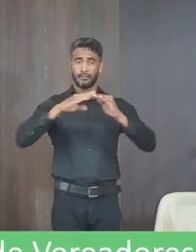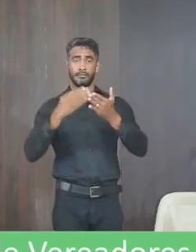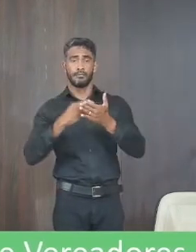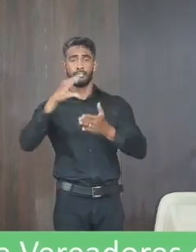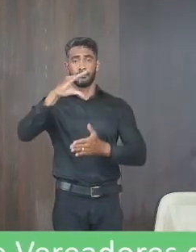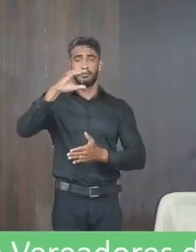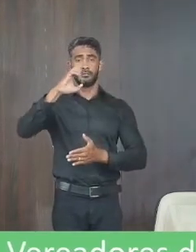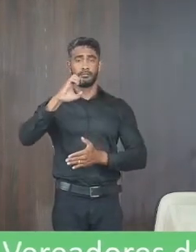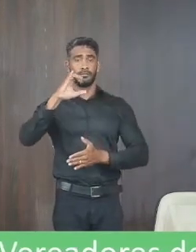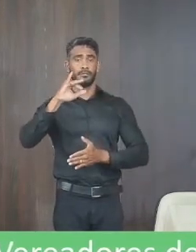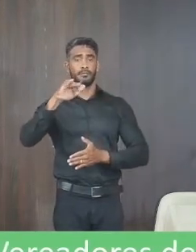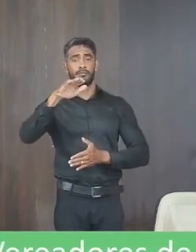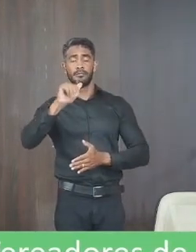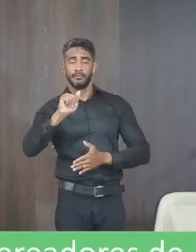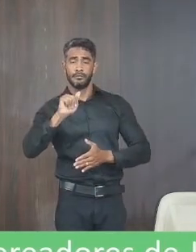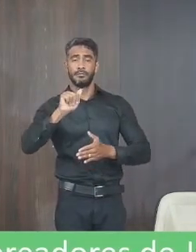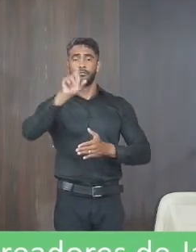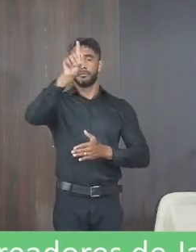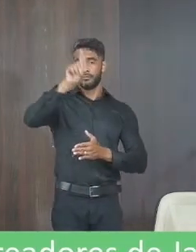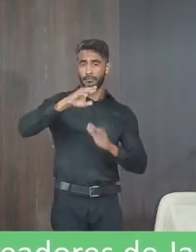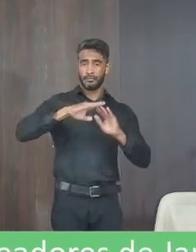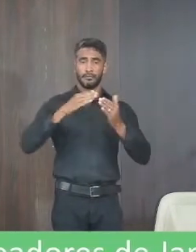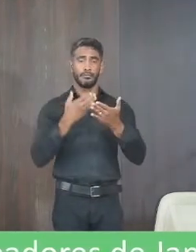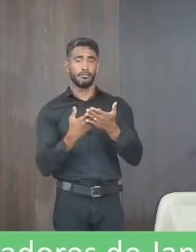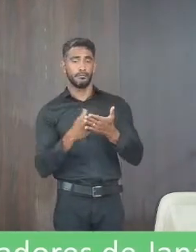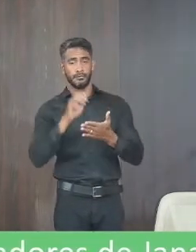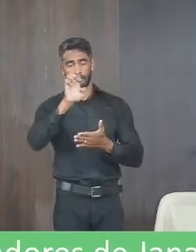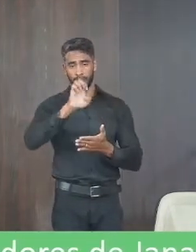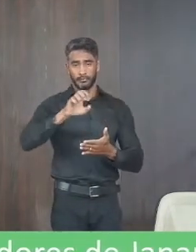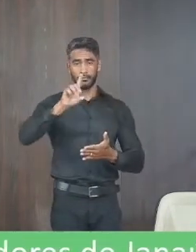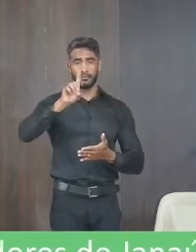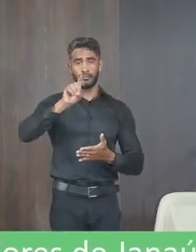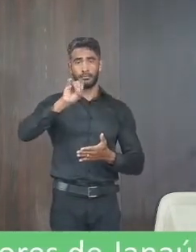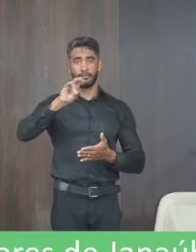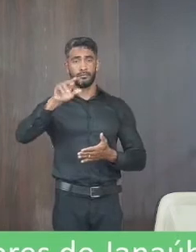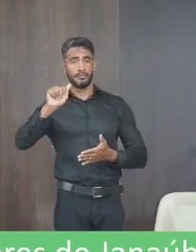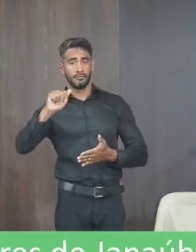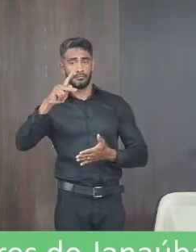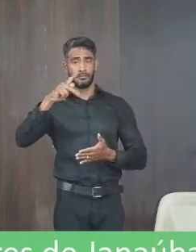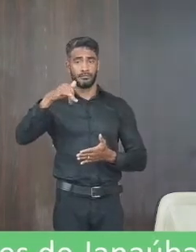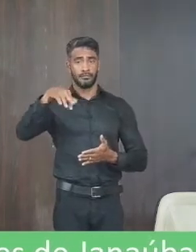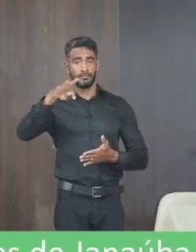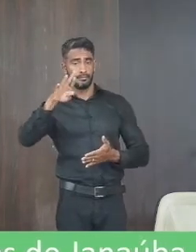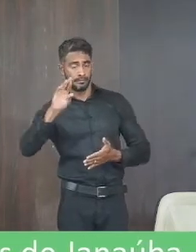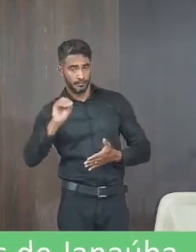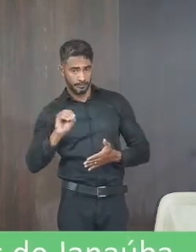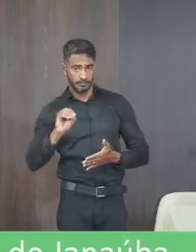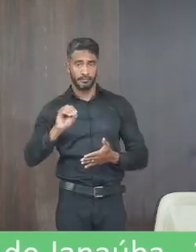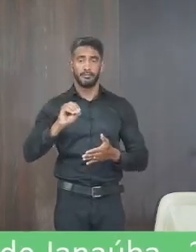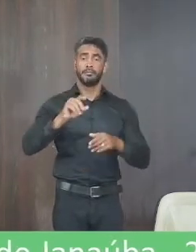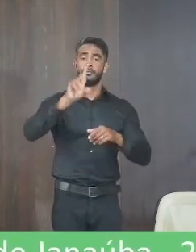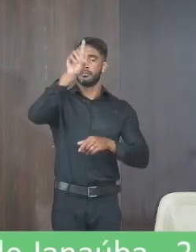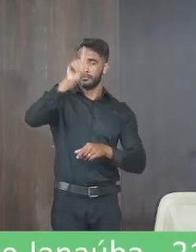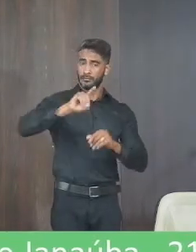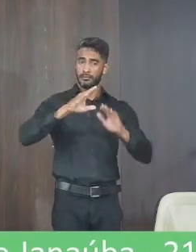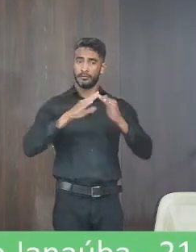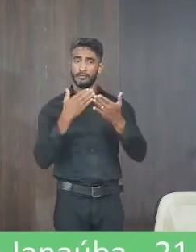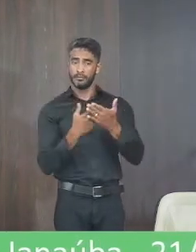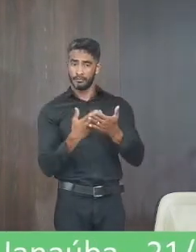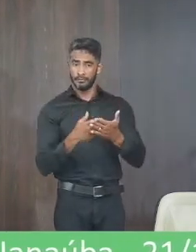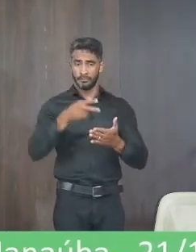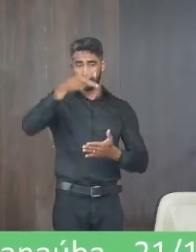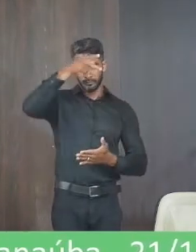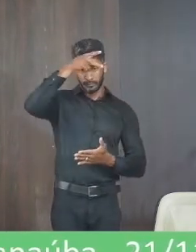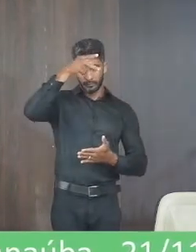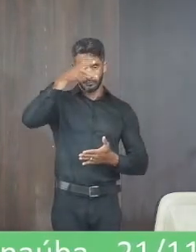Sra. Jeane Dias Ferreira a Diretora da Escola Estadual Professora Diva Pinto Sra. Elisângela Gonçalves Jesus Mendes e a Diretora da Escola Estadual